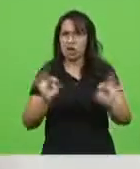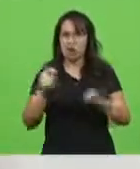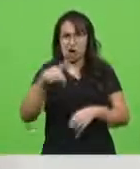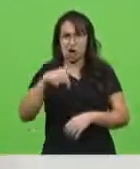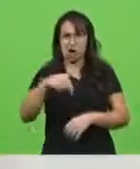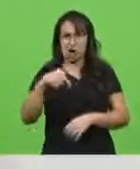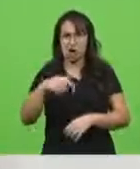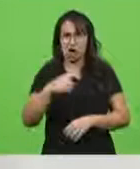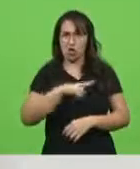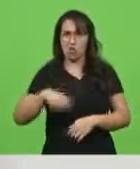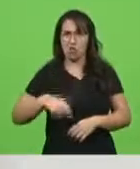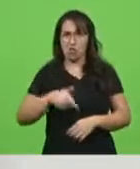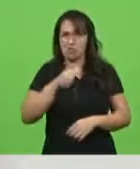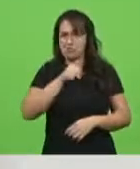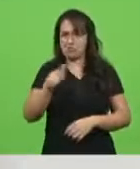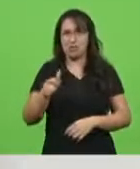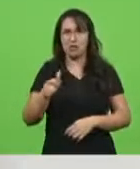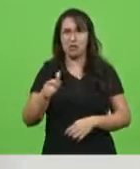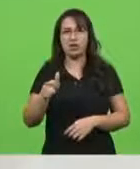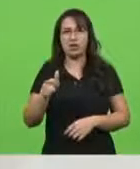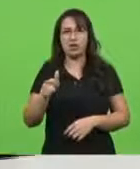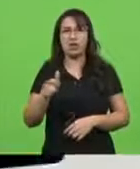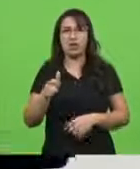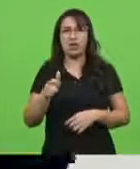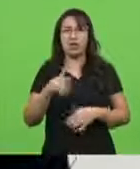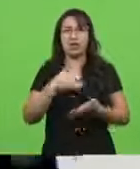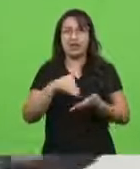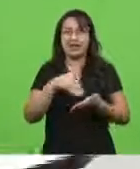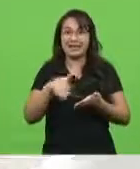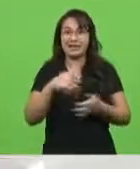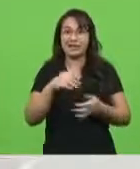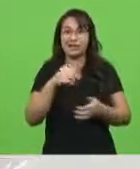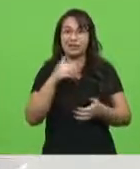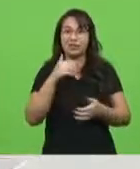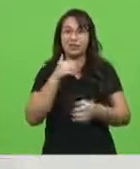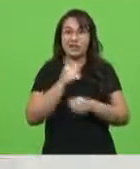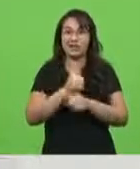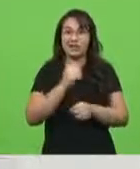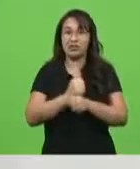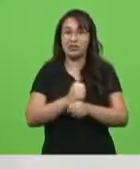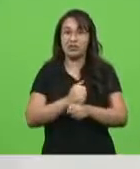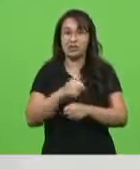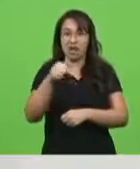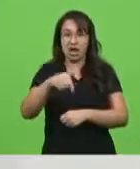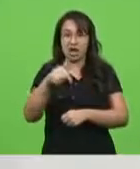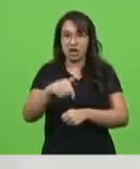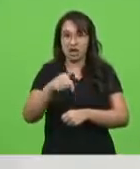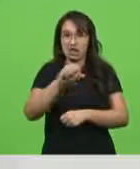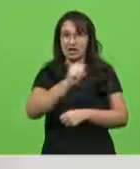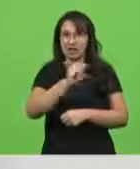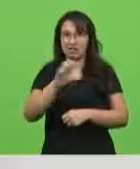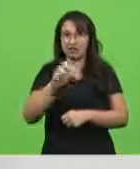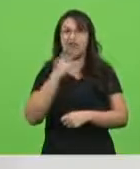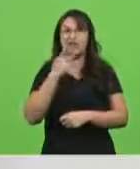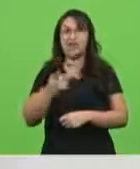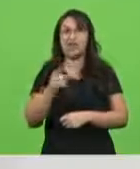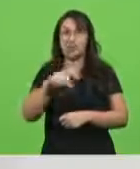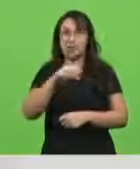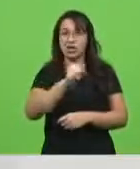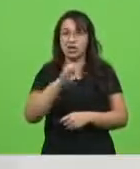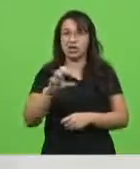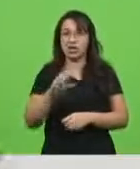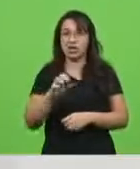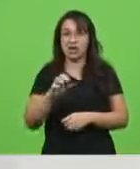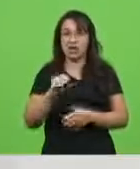O secretário da Fazenda vem e diz, não tem desempregado em Santa Catarina? Nós estamos procurando mão de